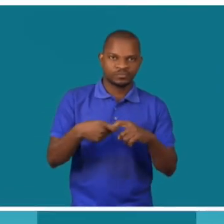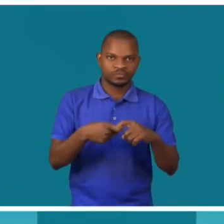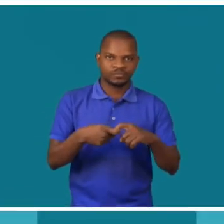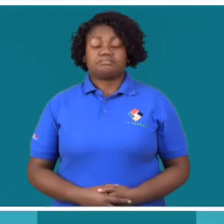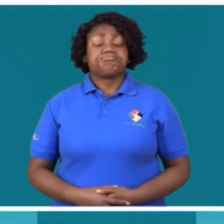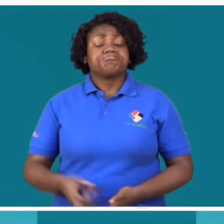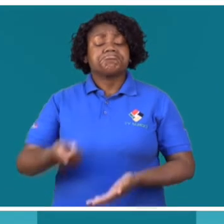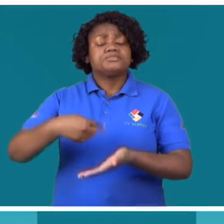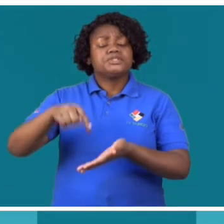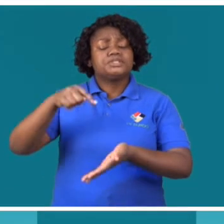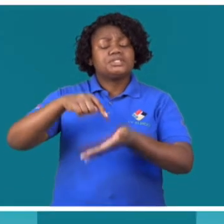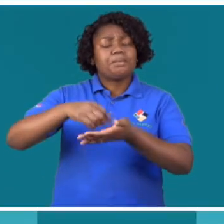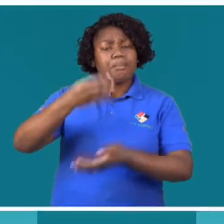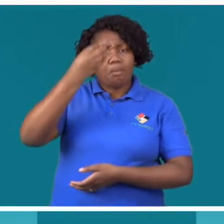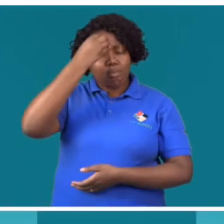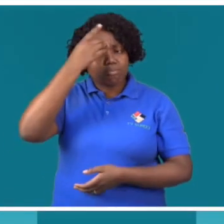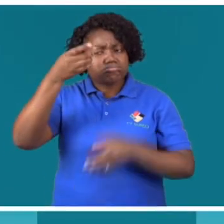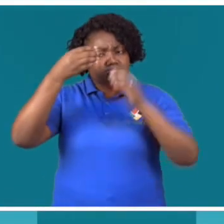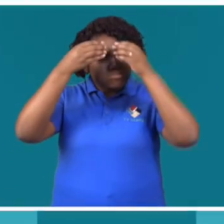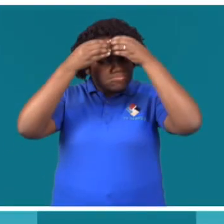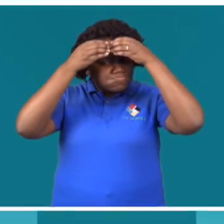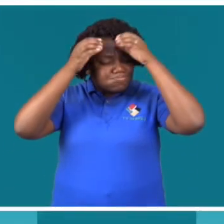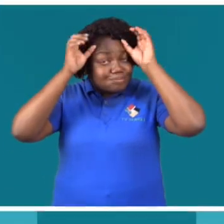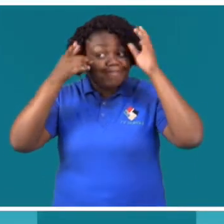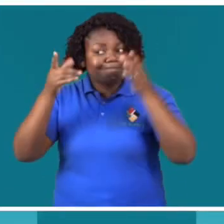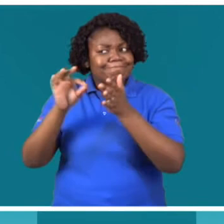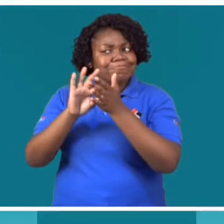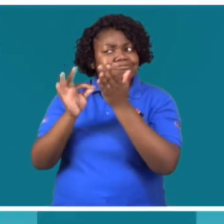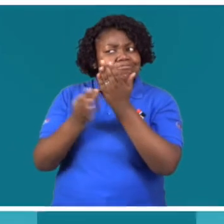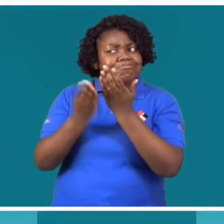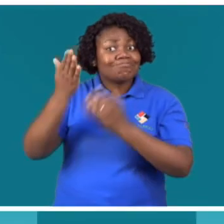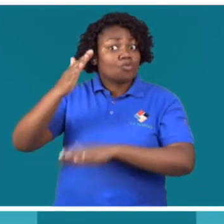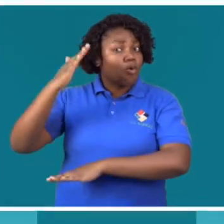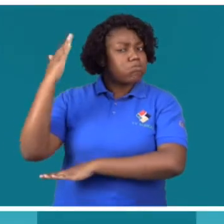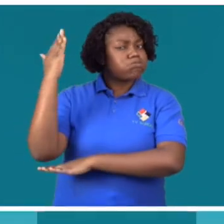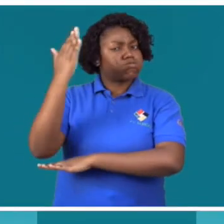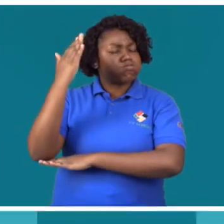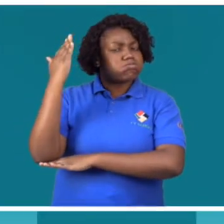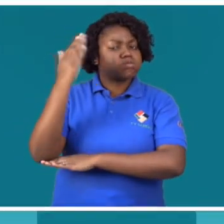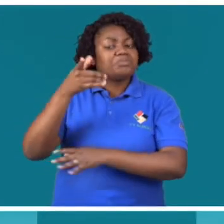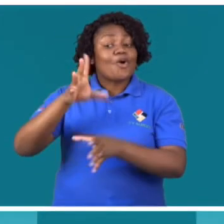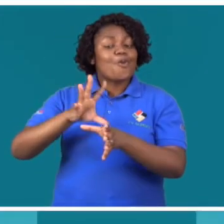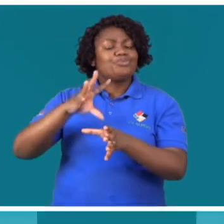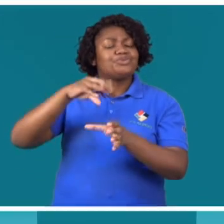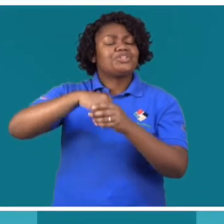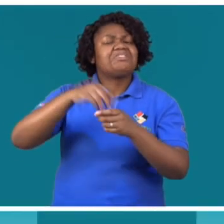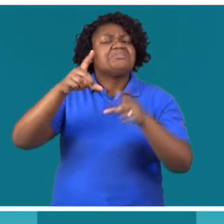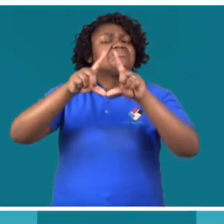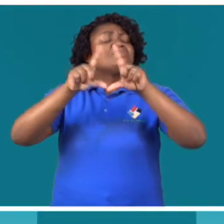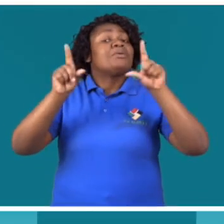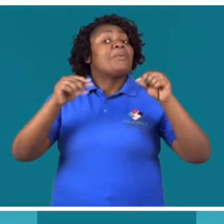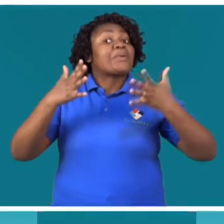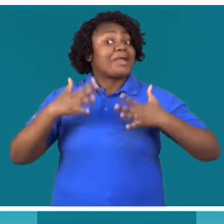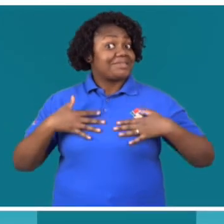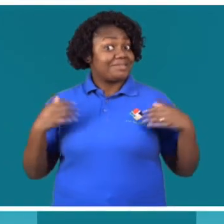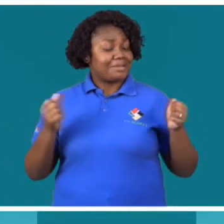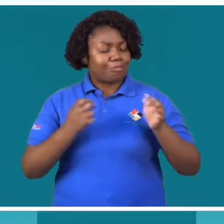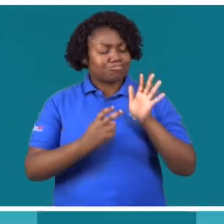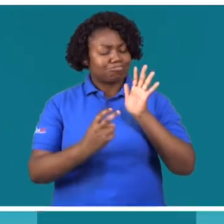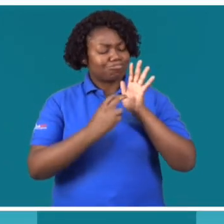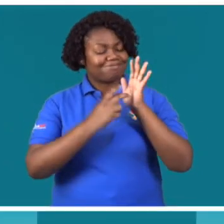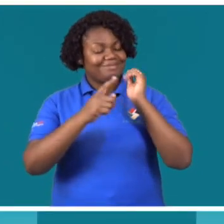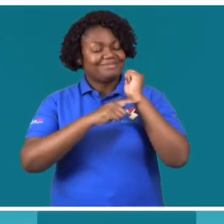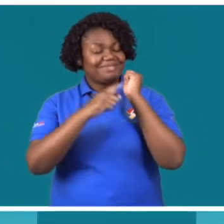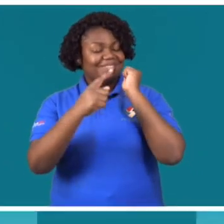familiar. Além desta capacitação, a Amodefa tem feito palestras inclusivas sobre saúde sexual e